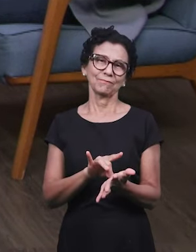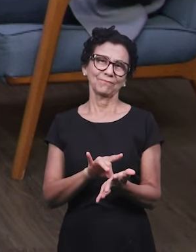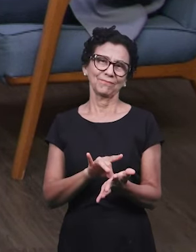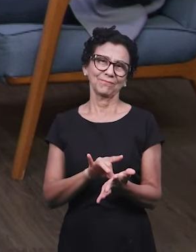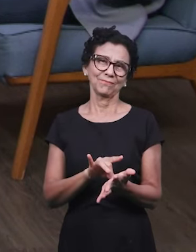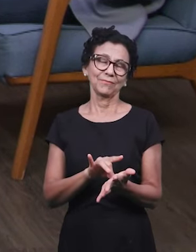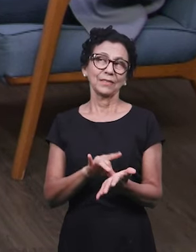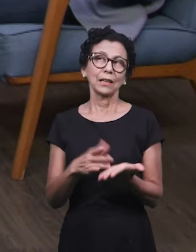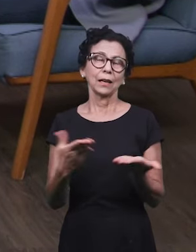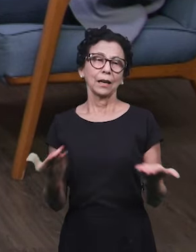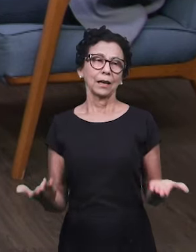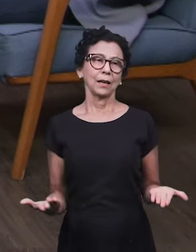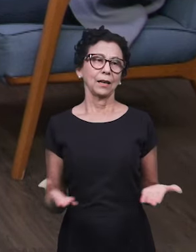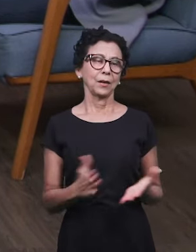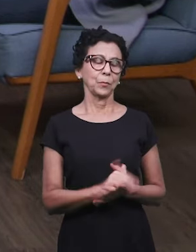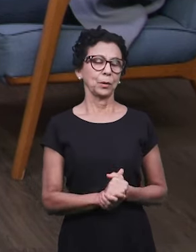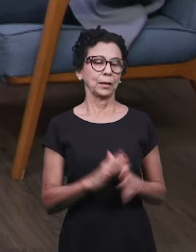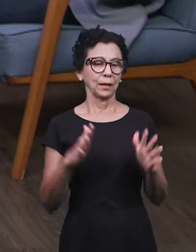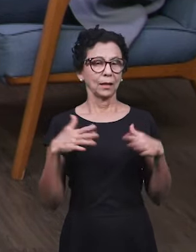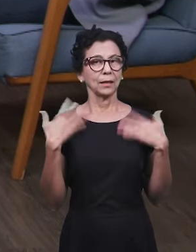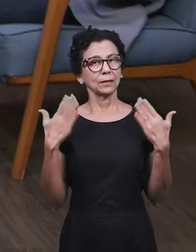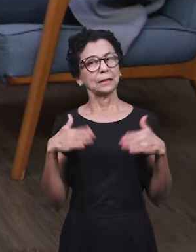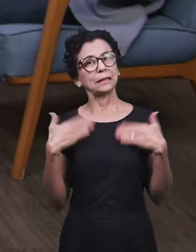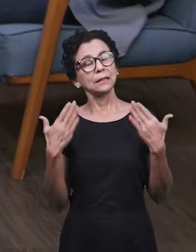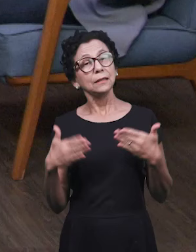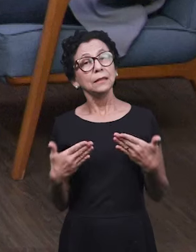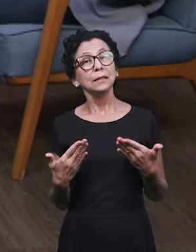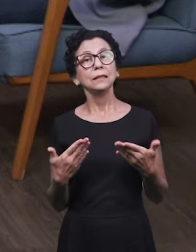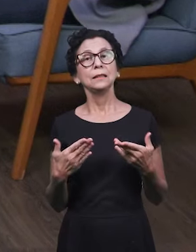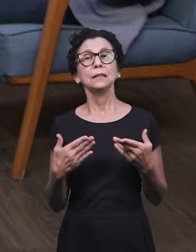porque a felicidade, a alegria